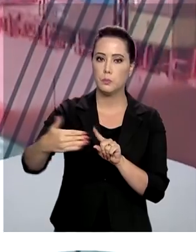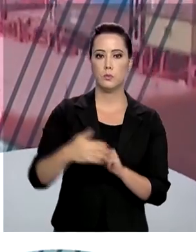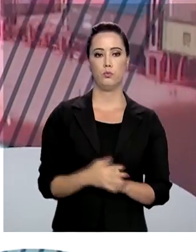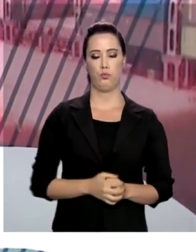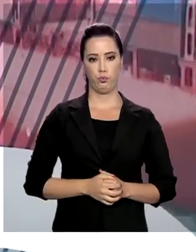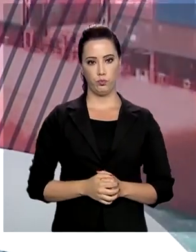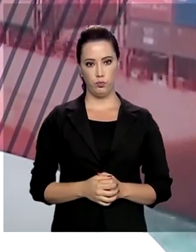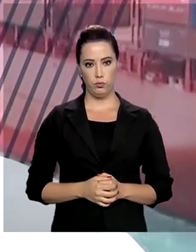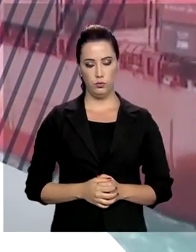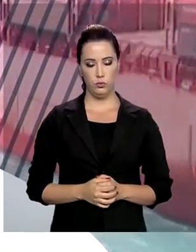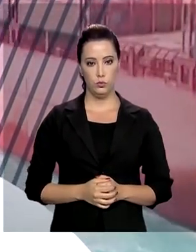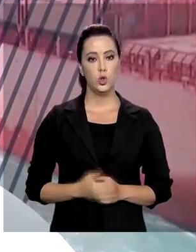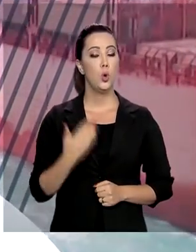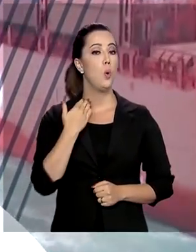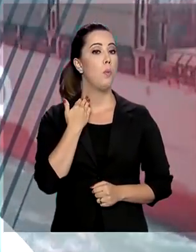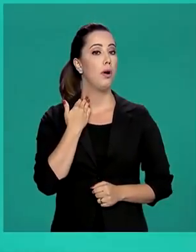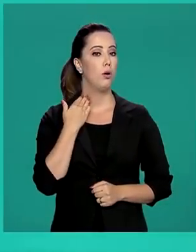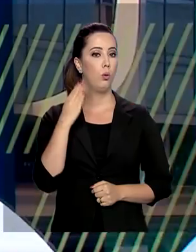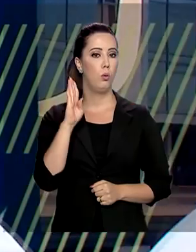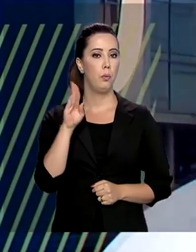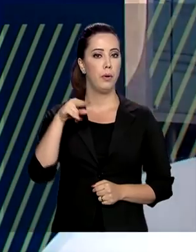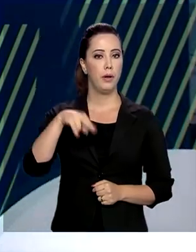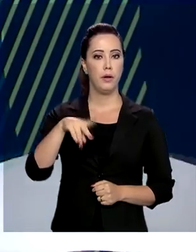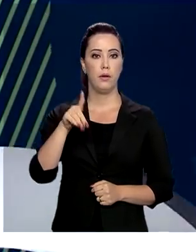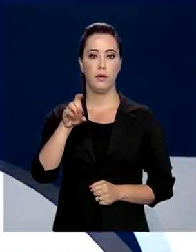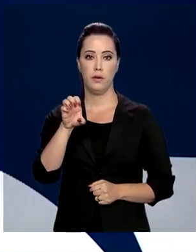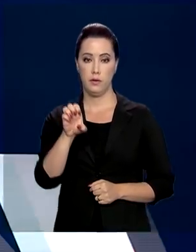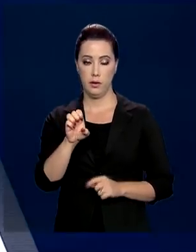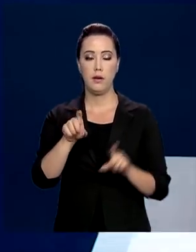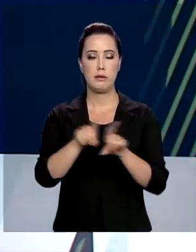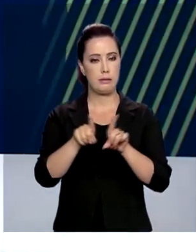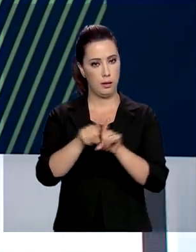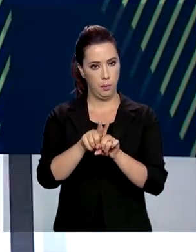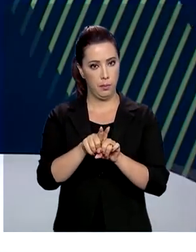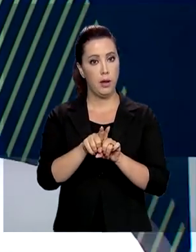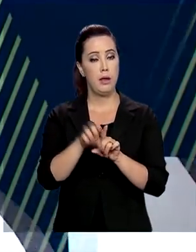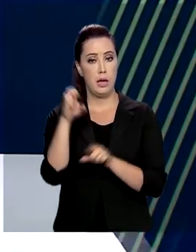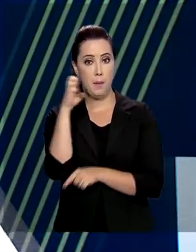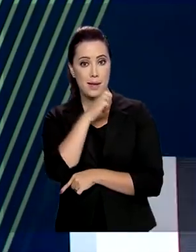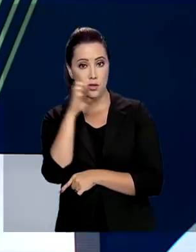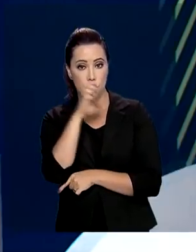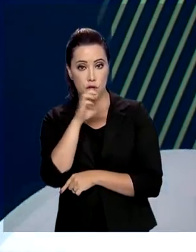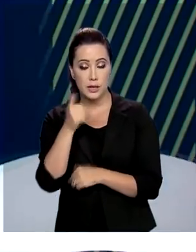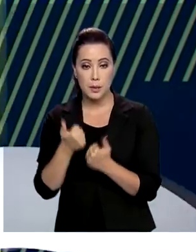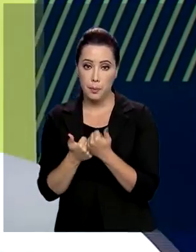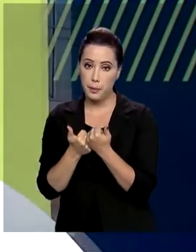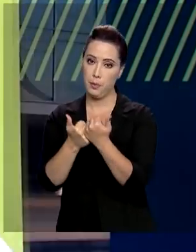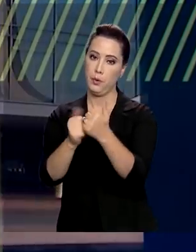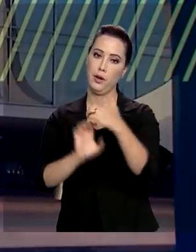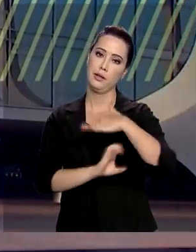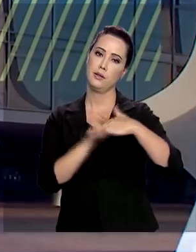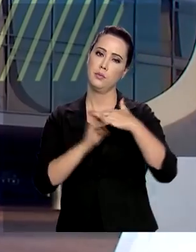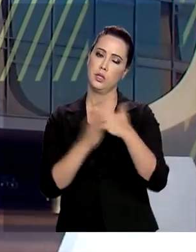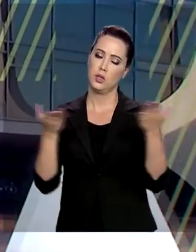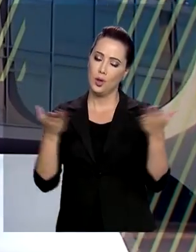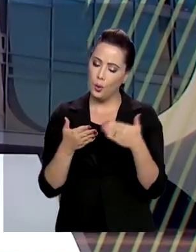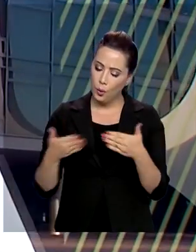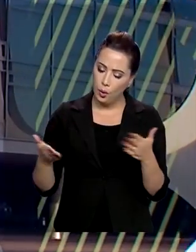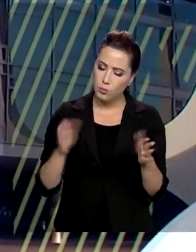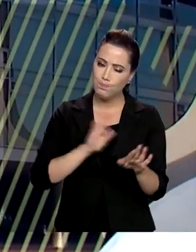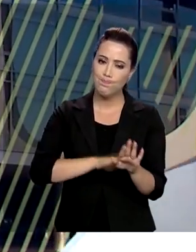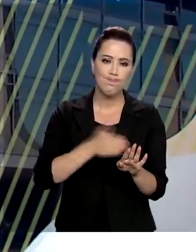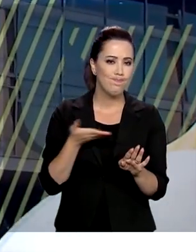O BNDES lançou medidas emergenciais para reforçar o caixa das empresas nesse período de enfrentamento ao novo